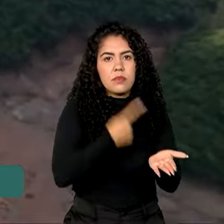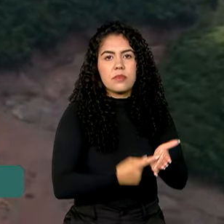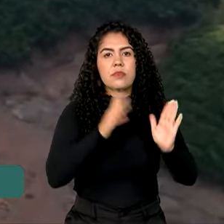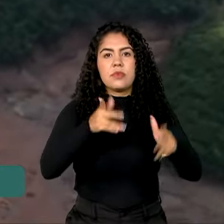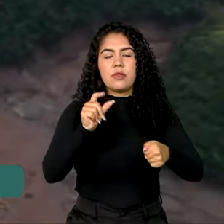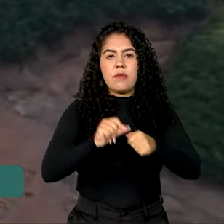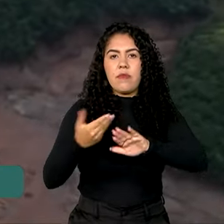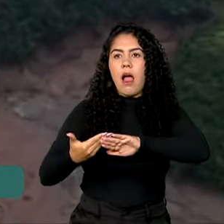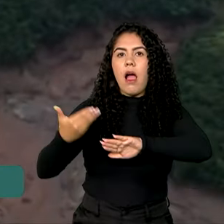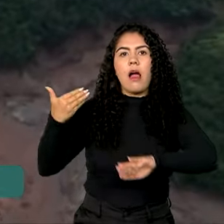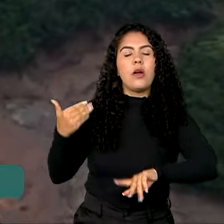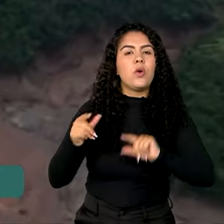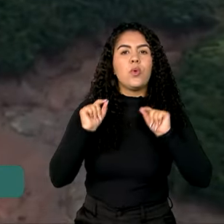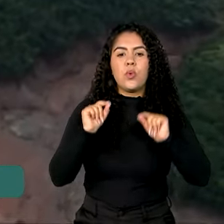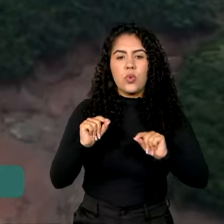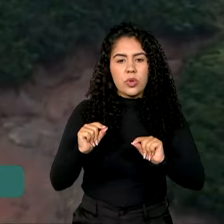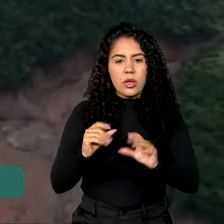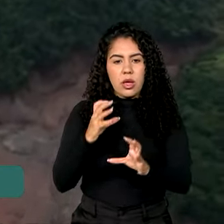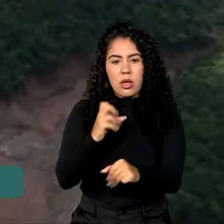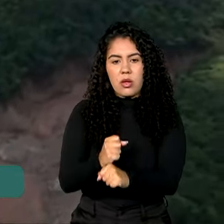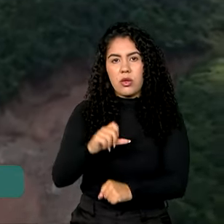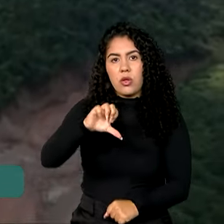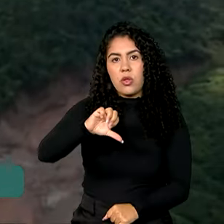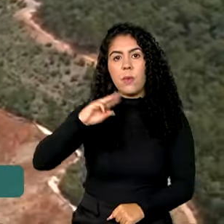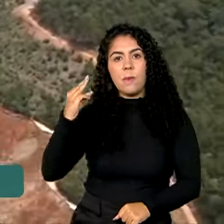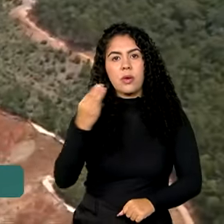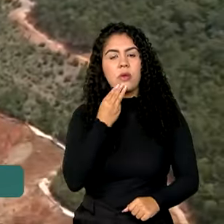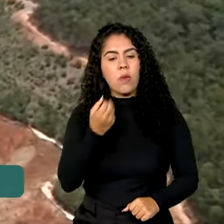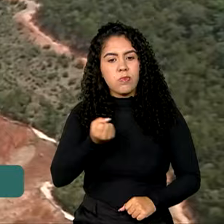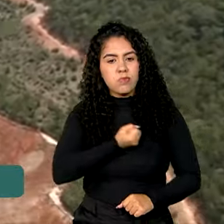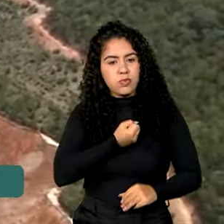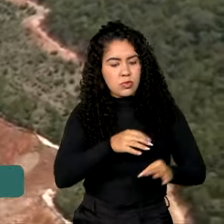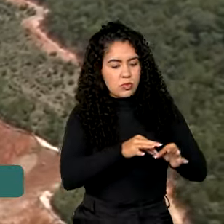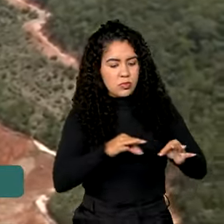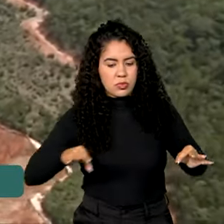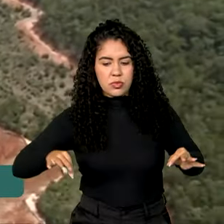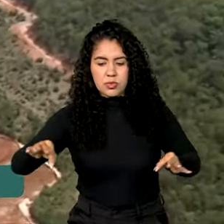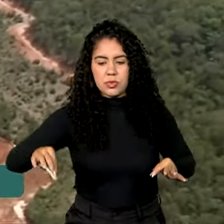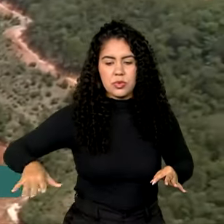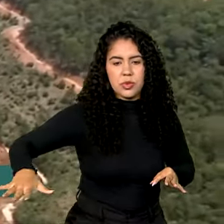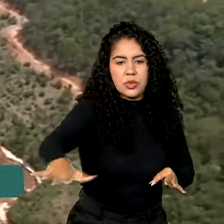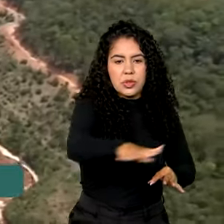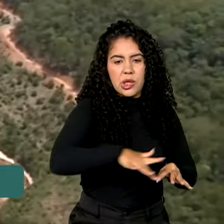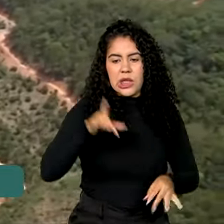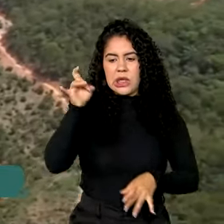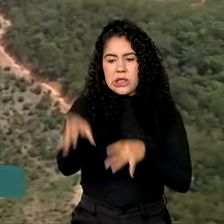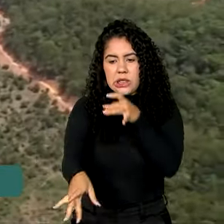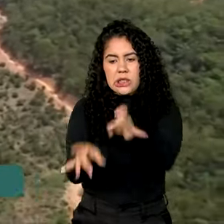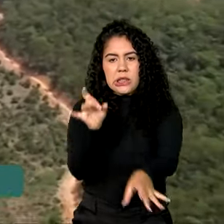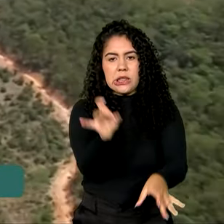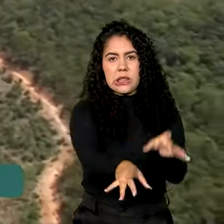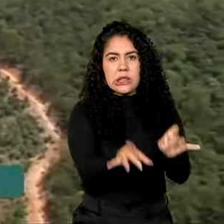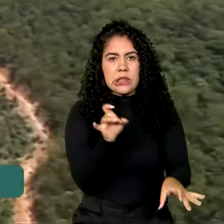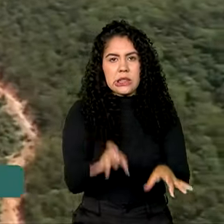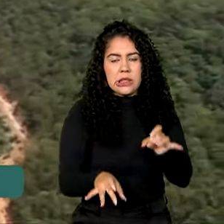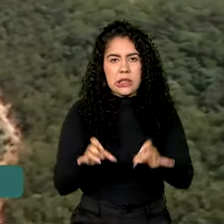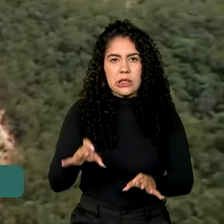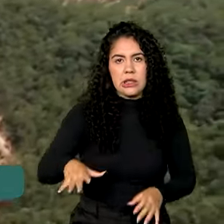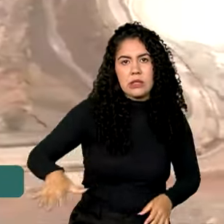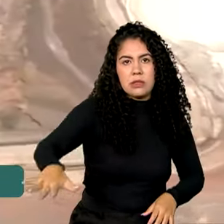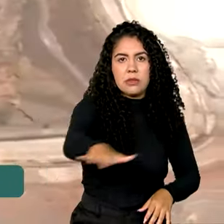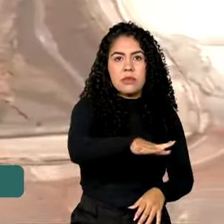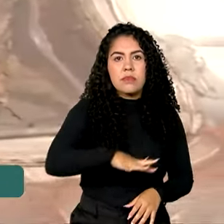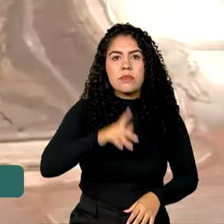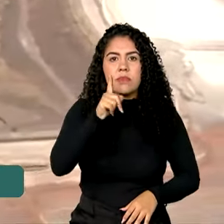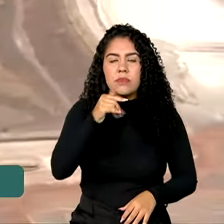previa a retirada de 9 milhões de metros cúbicos de rejeitos depositados em um dos reservatórios da bacia do